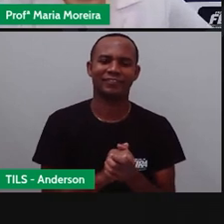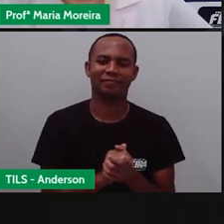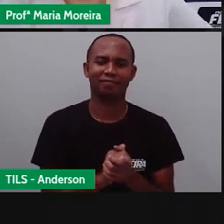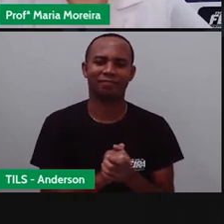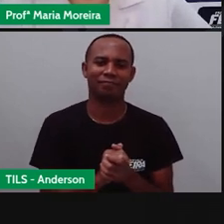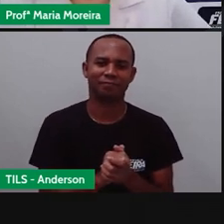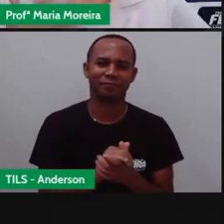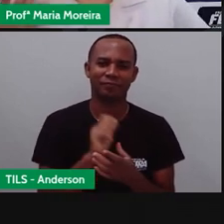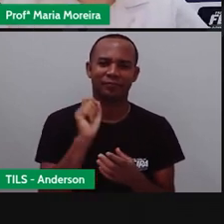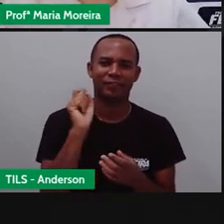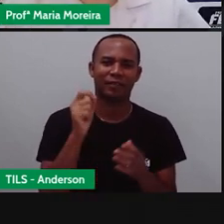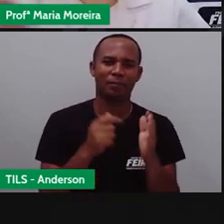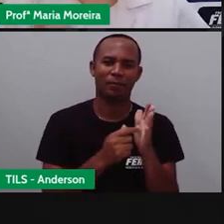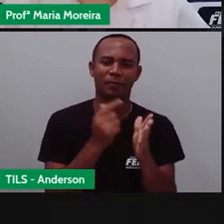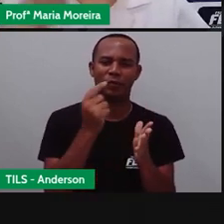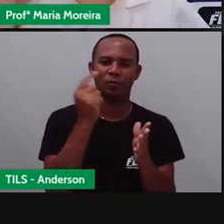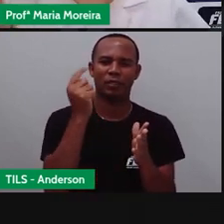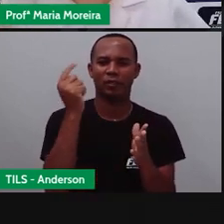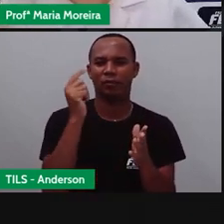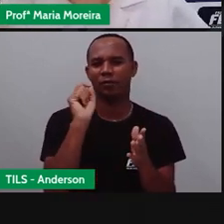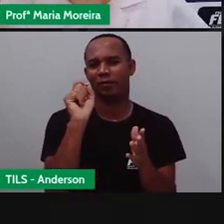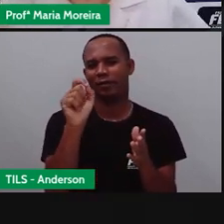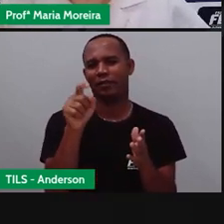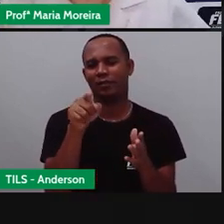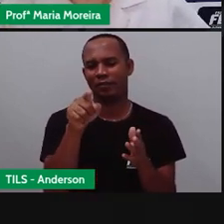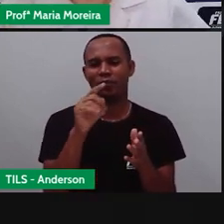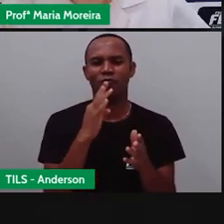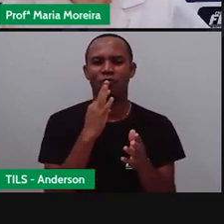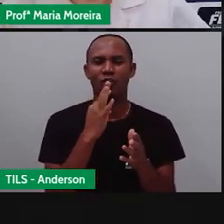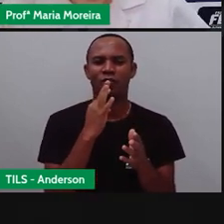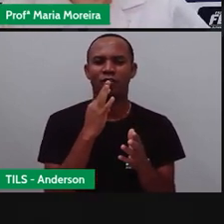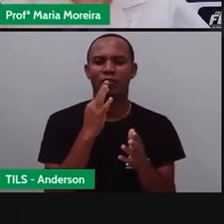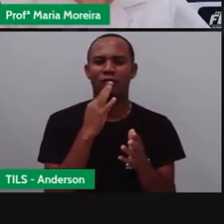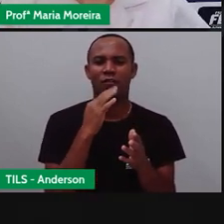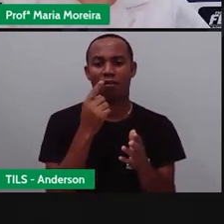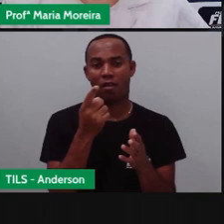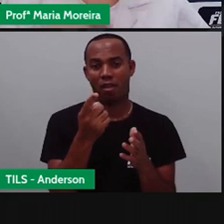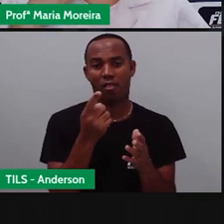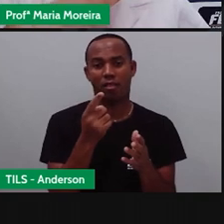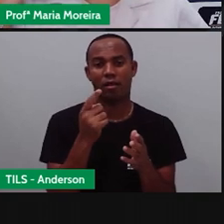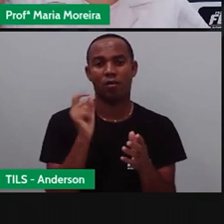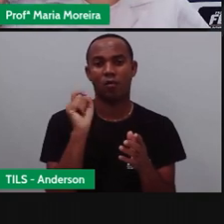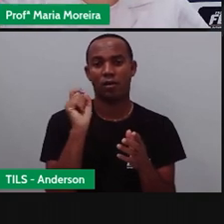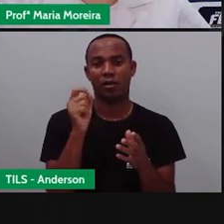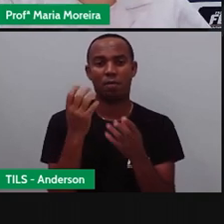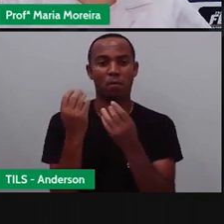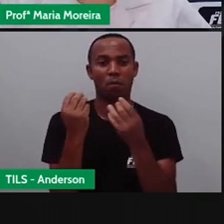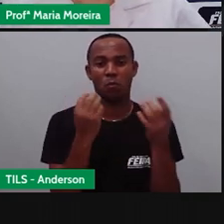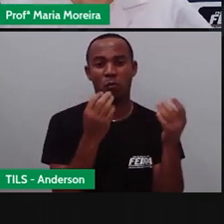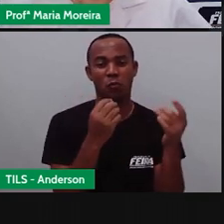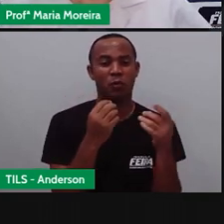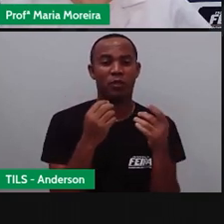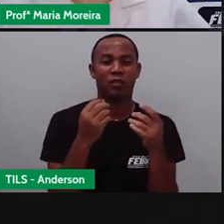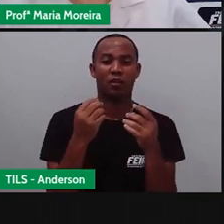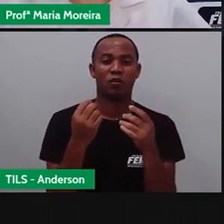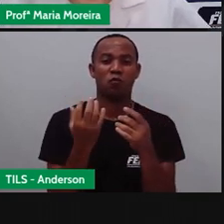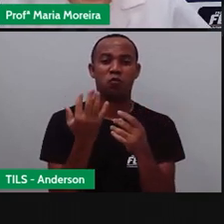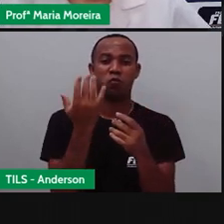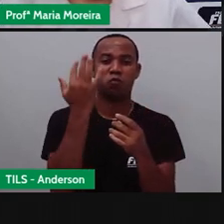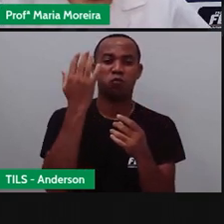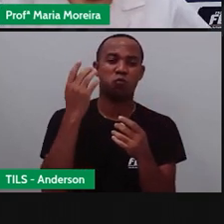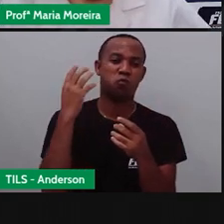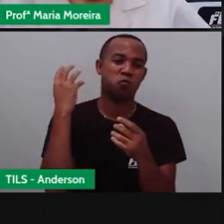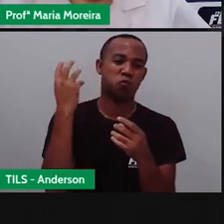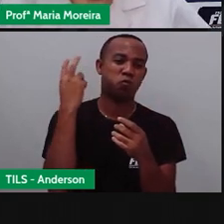Então, a primeira locomotiva foi o quê? Ficou conhecida como Maria Fumaça. Por conta da quantidade de fumaça que ela